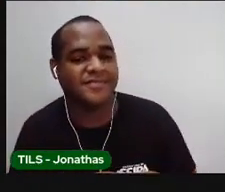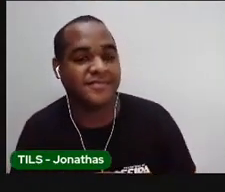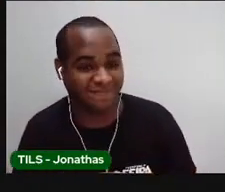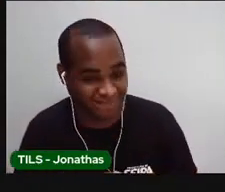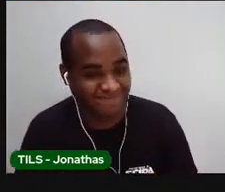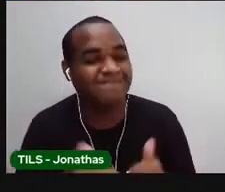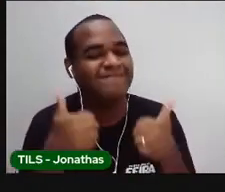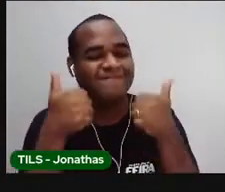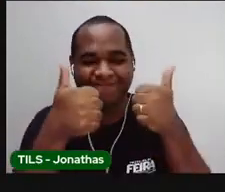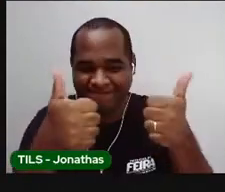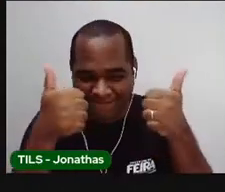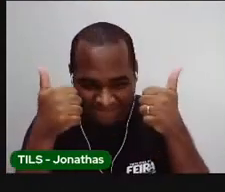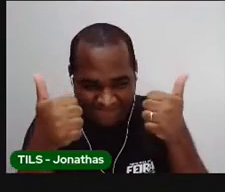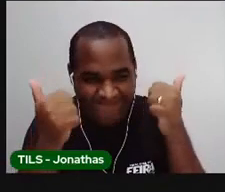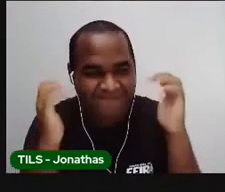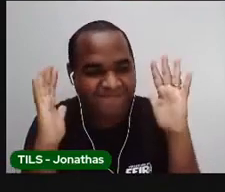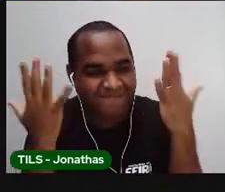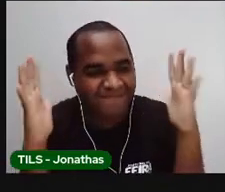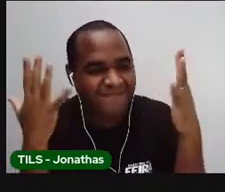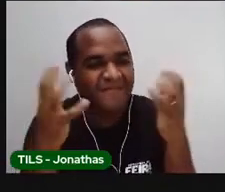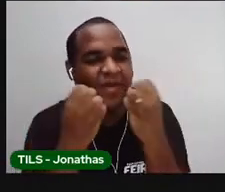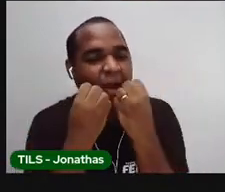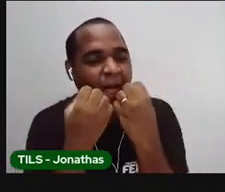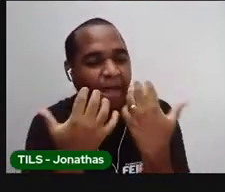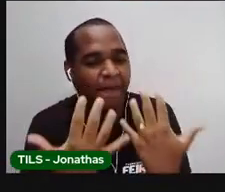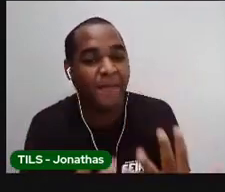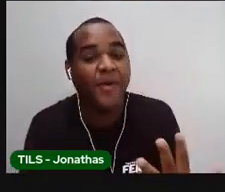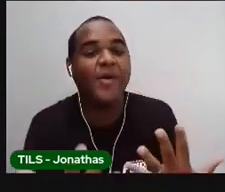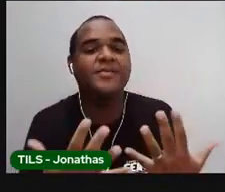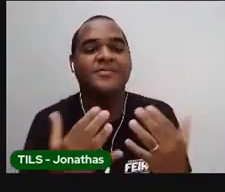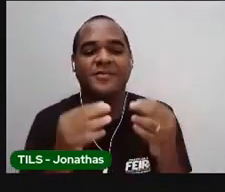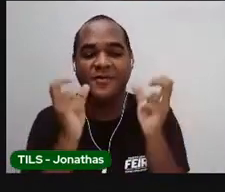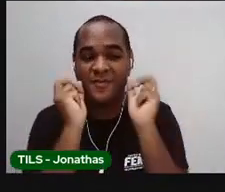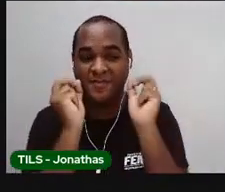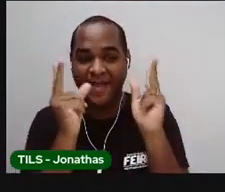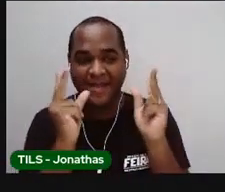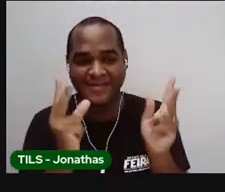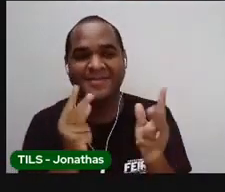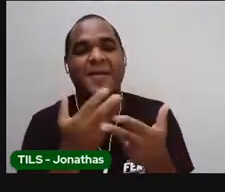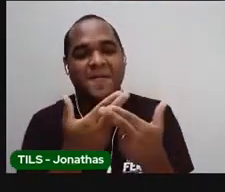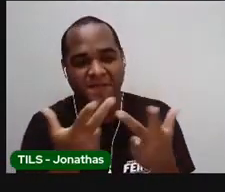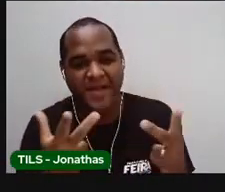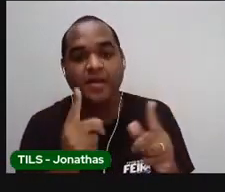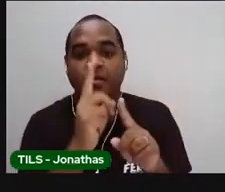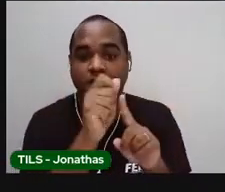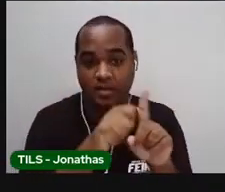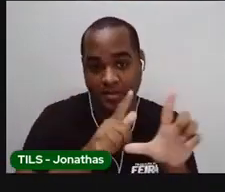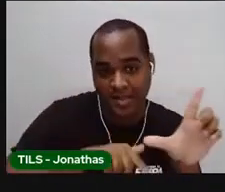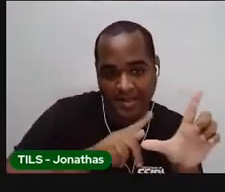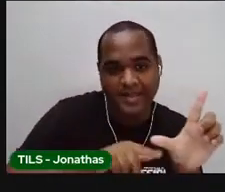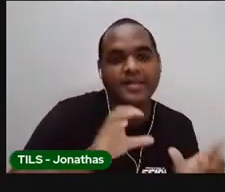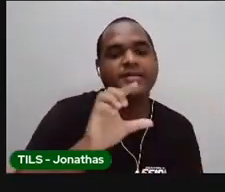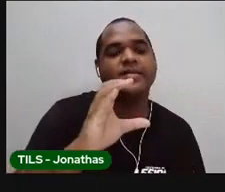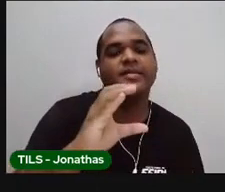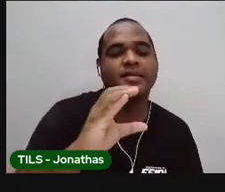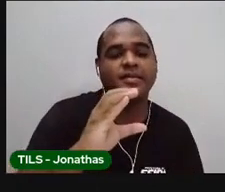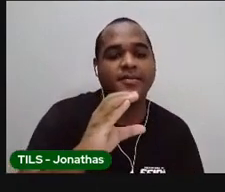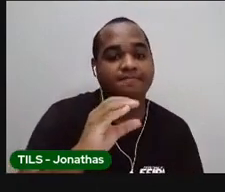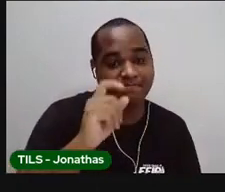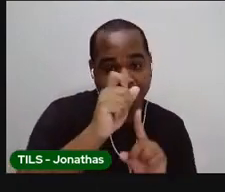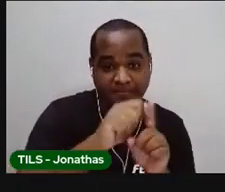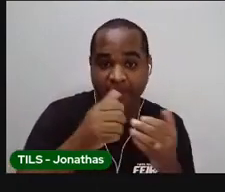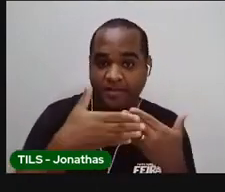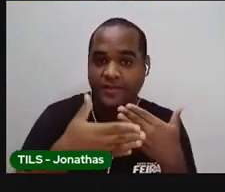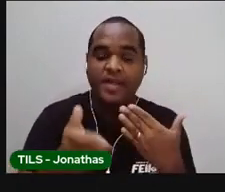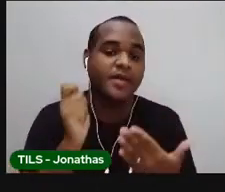Isso mesmo, muito bem. Muito esperto. Letra C. Qual mês vem